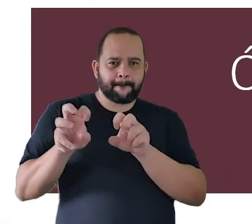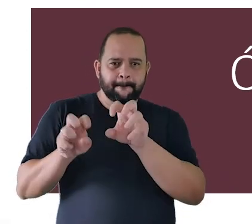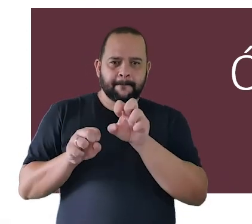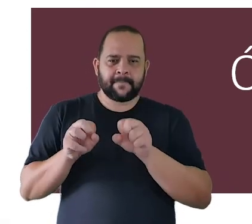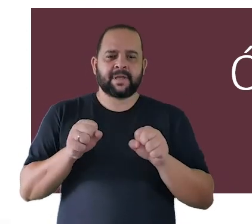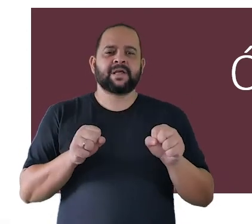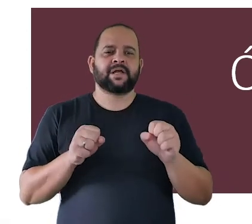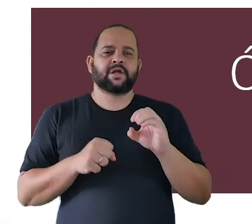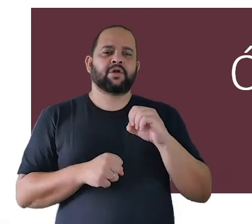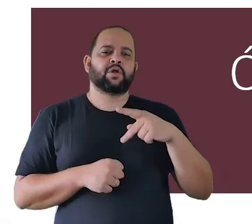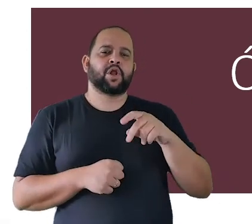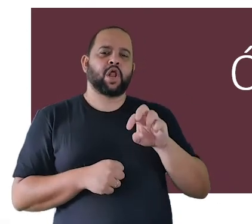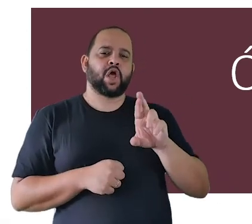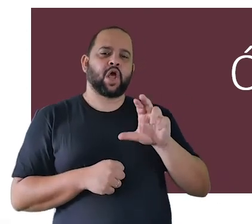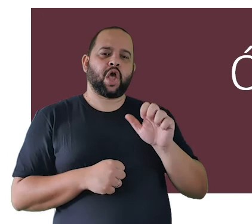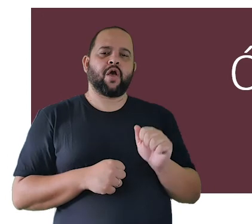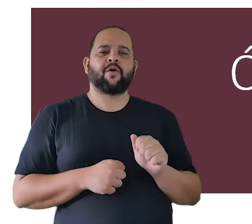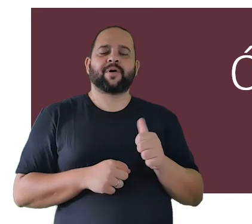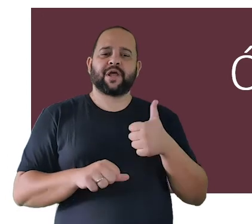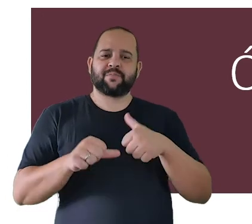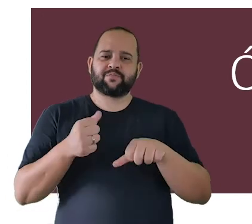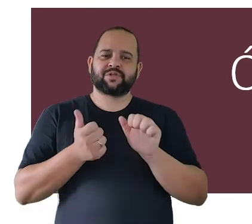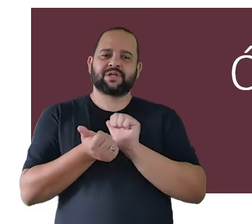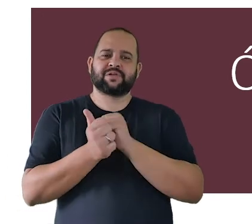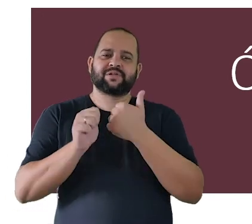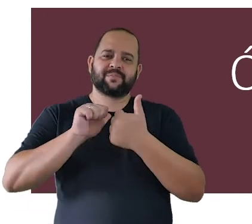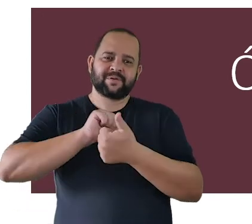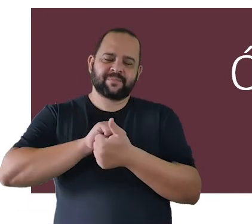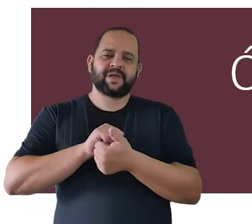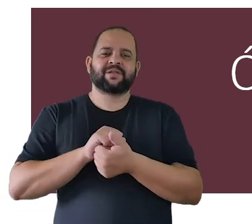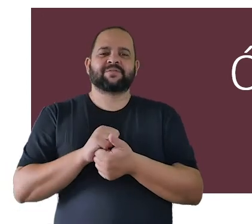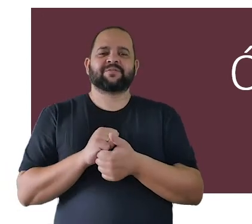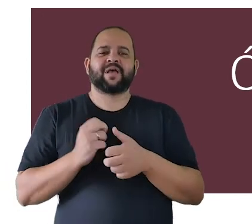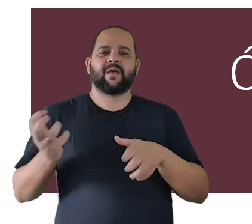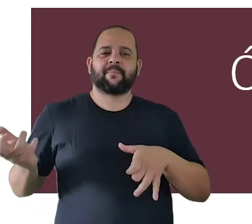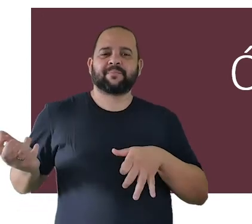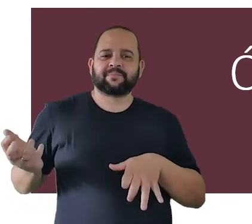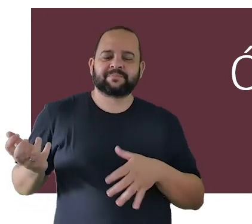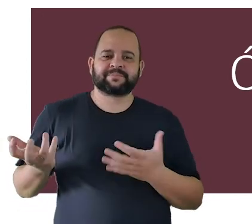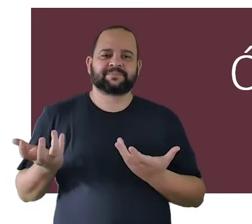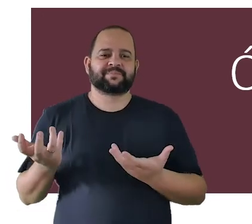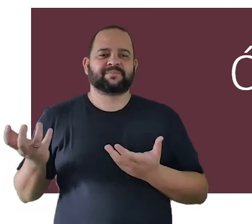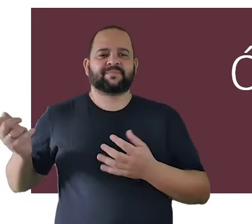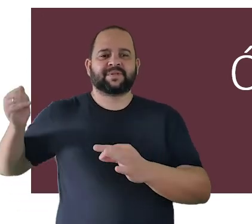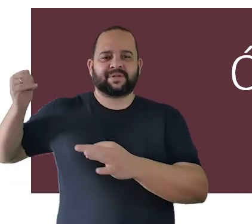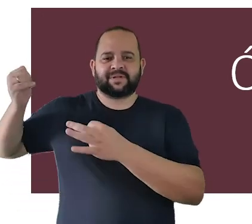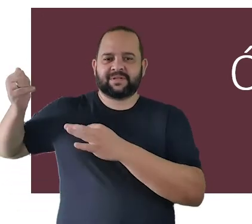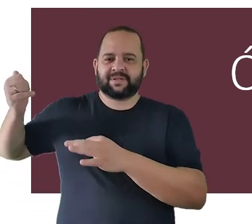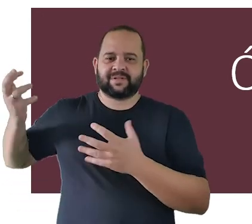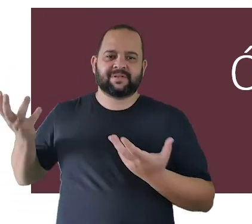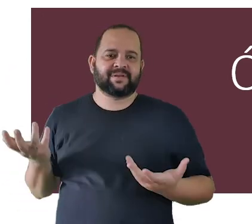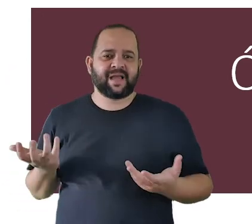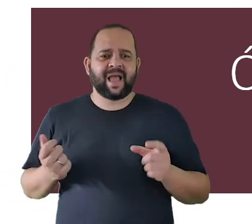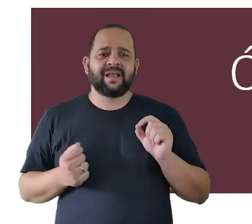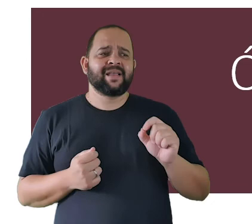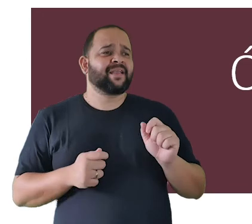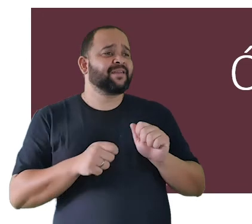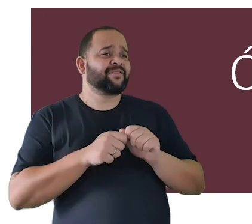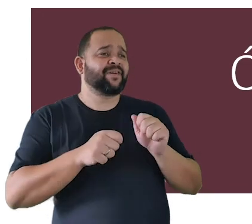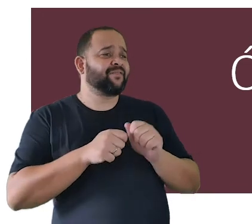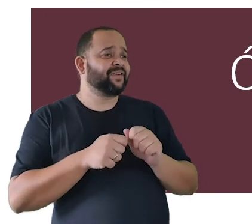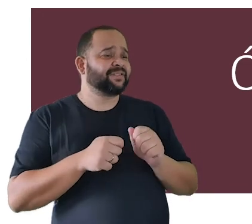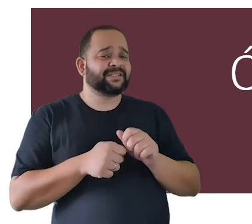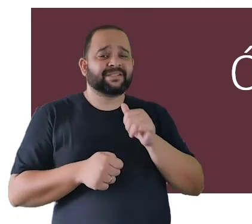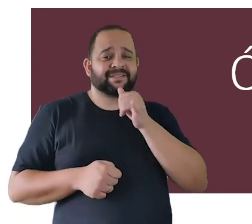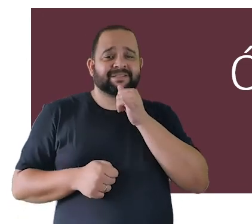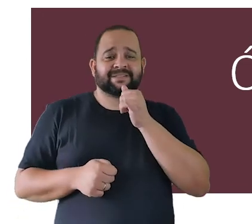e transcrevendo para instrumentos solo para pequenos grupos para exatamente isso o que a gente vai fazer sexto sábado à noite o que